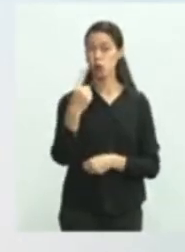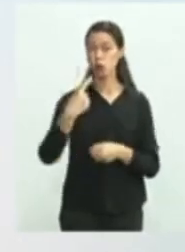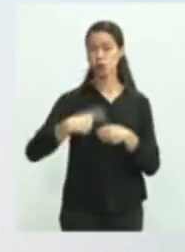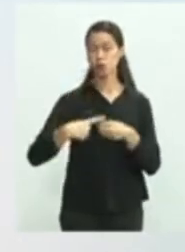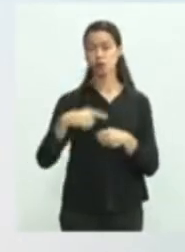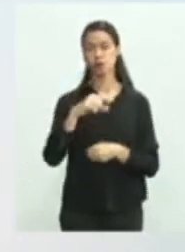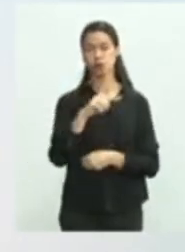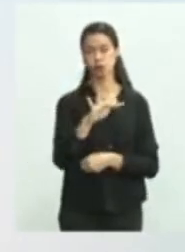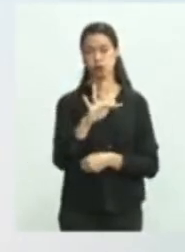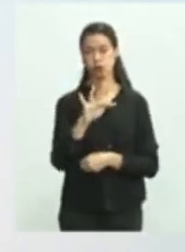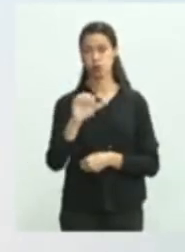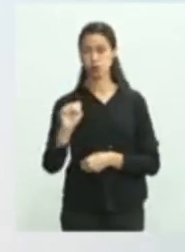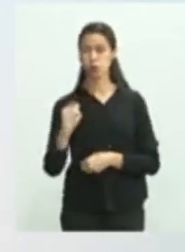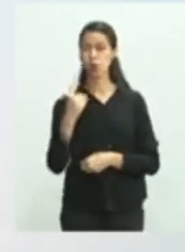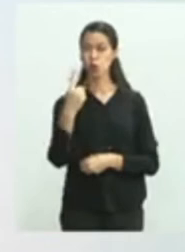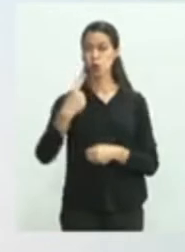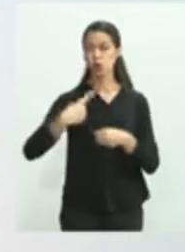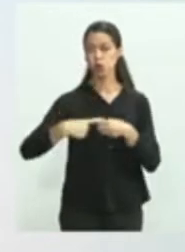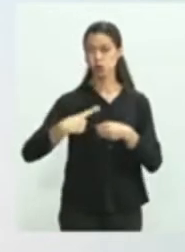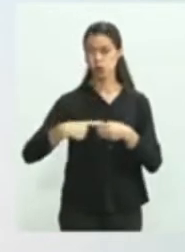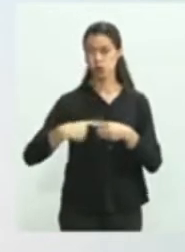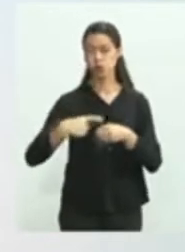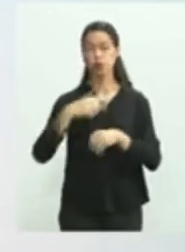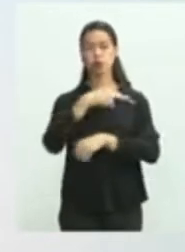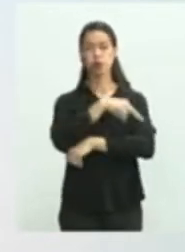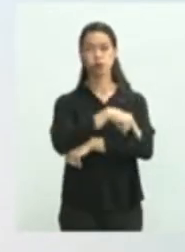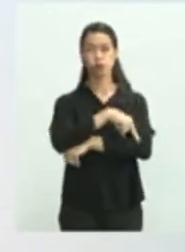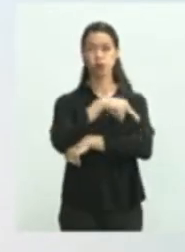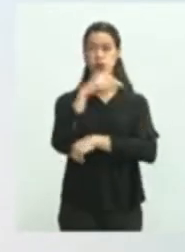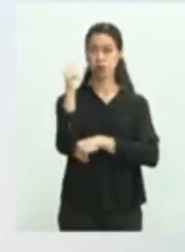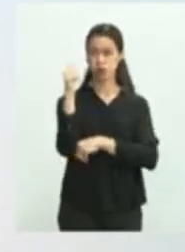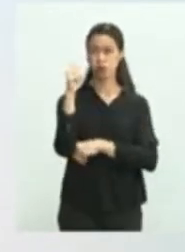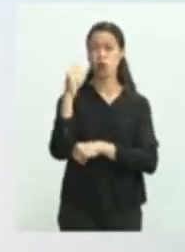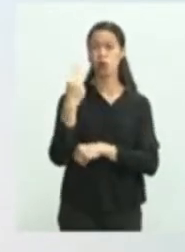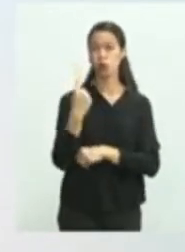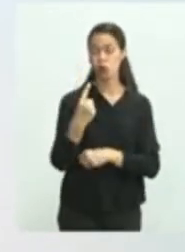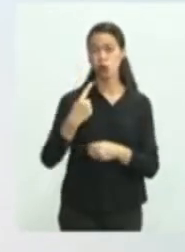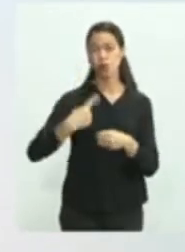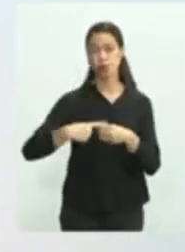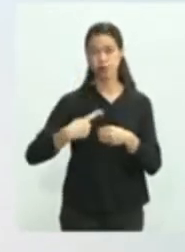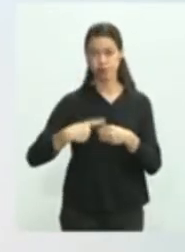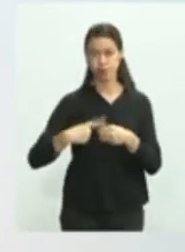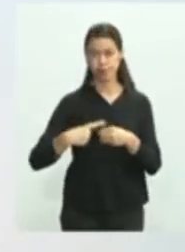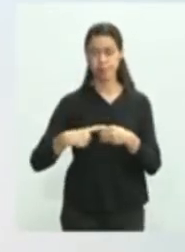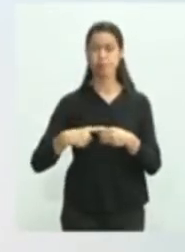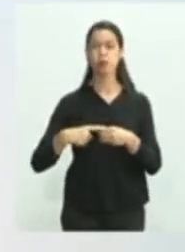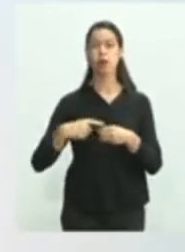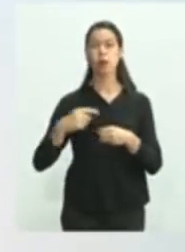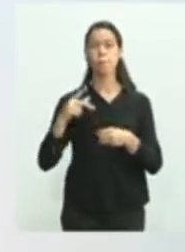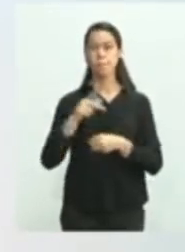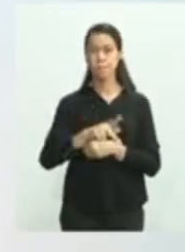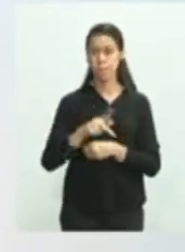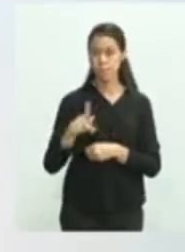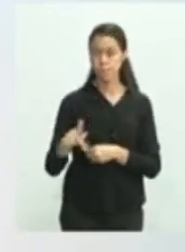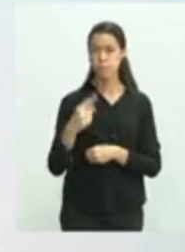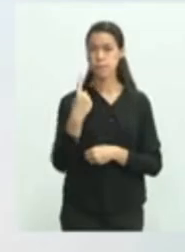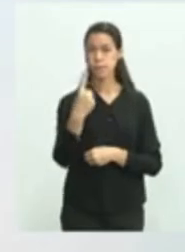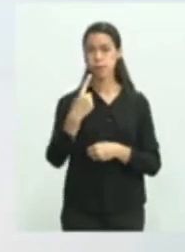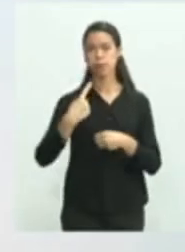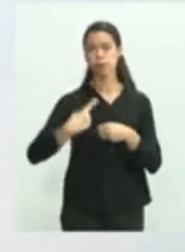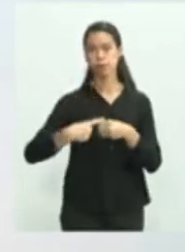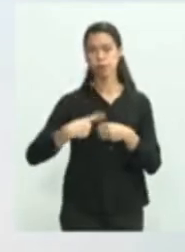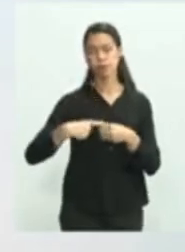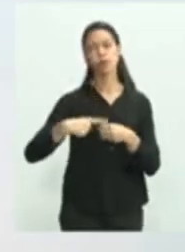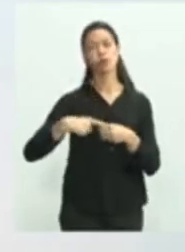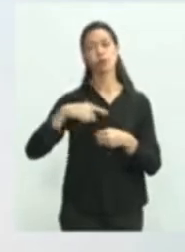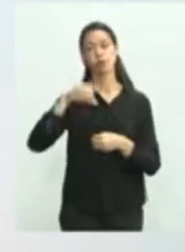em Nova Andradina, um em Paraíso das Águas, um em Ponta Porã, um em Santa Rita do Pardo, um em São